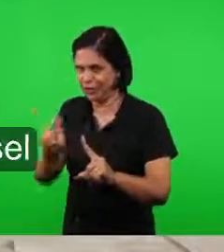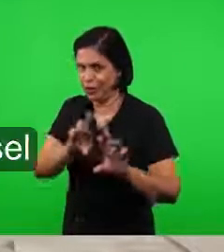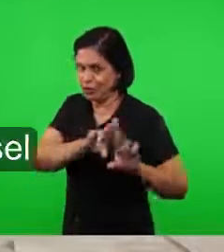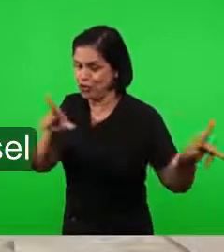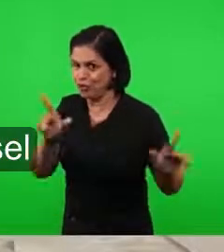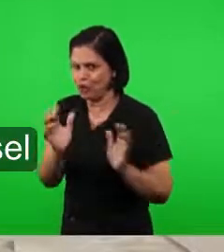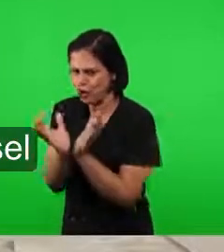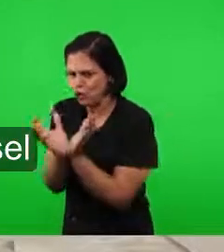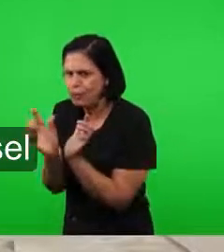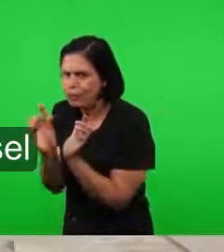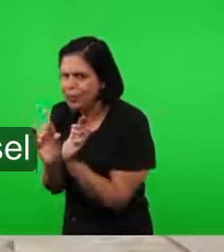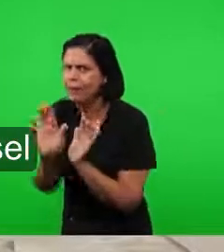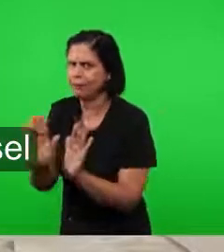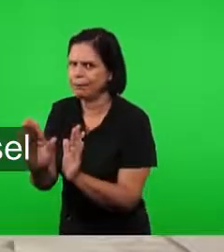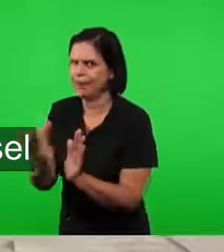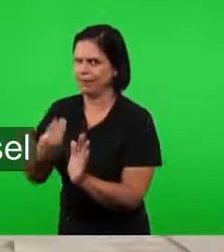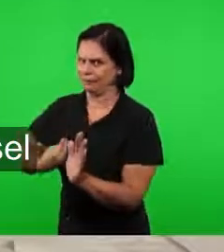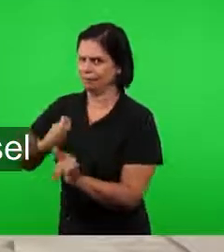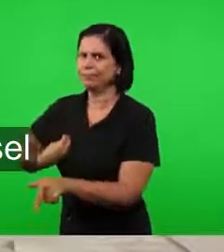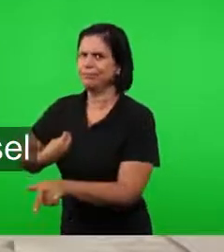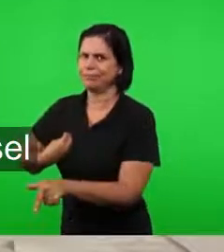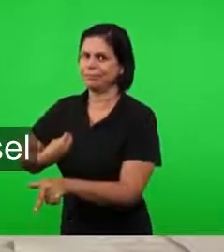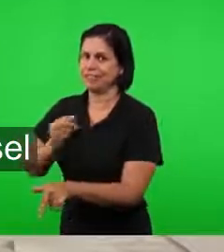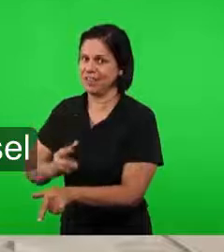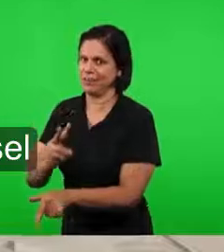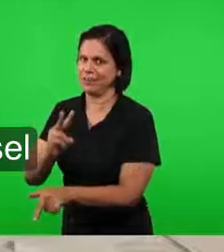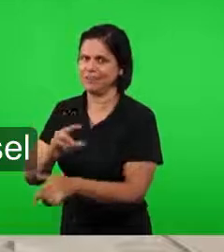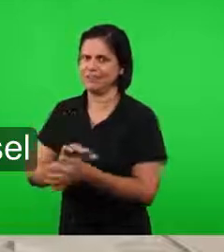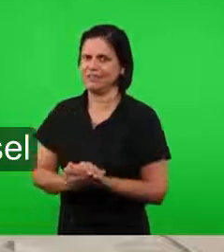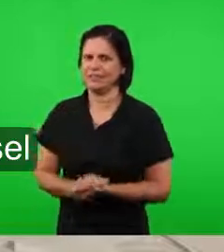existiu. Pode passar. Então, veja aqui,